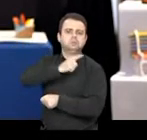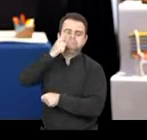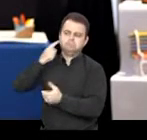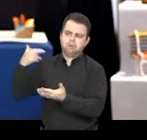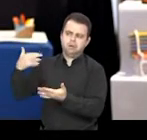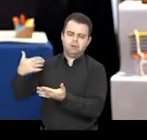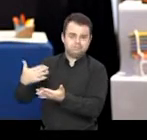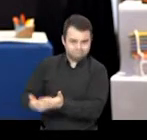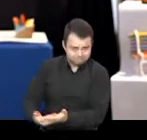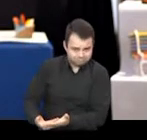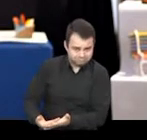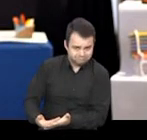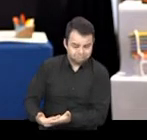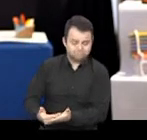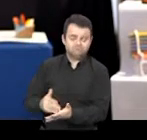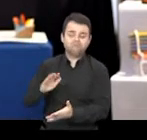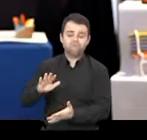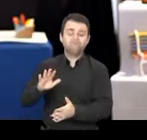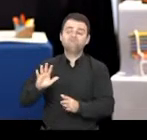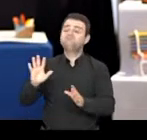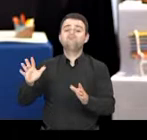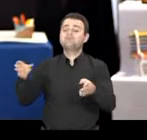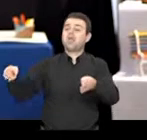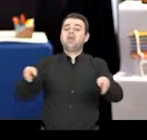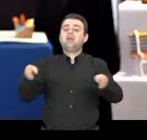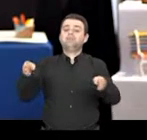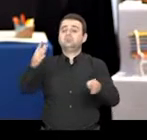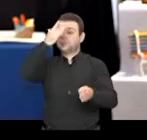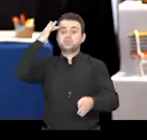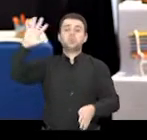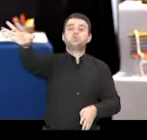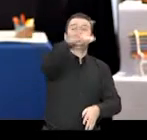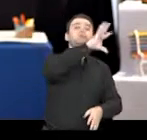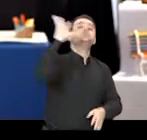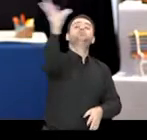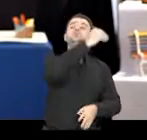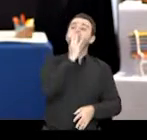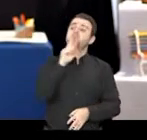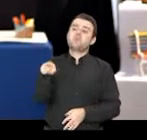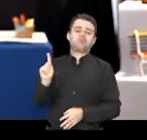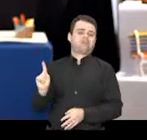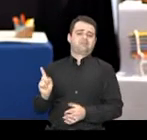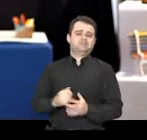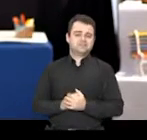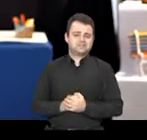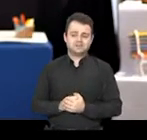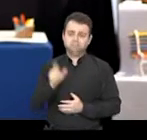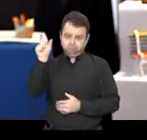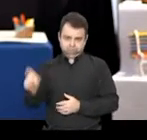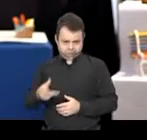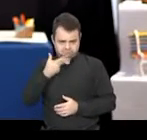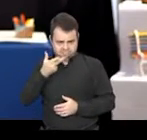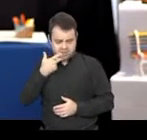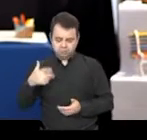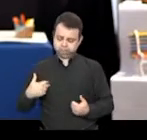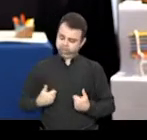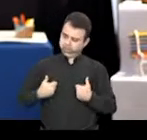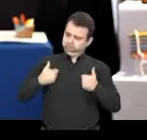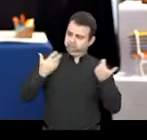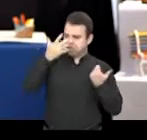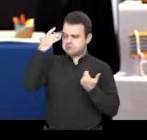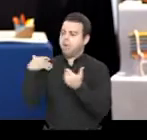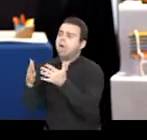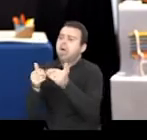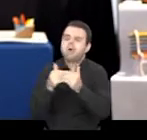desde 1960, durante muito tempo, sua obra ficou desconhecida. Ele dizia que por orgulho,